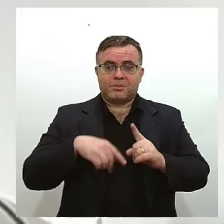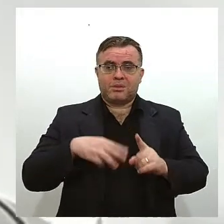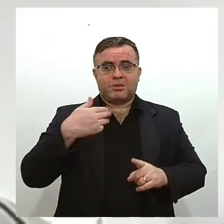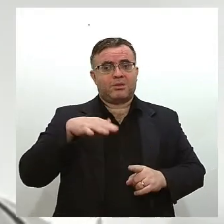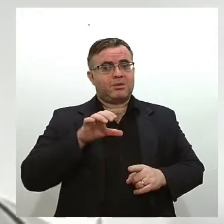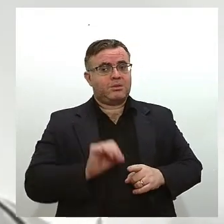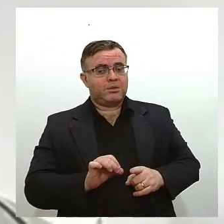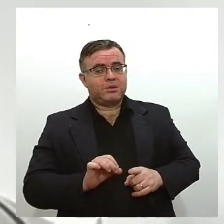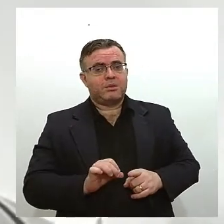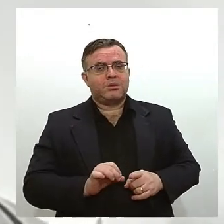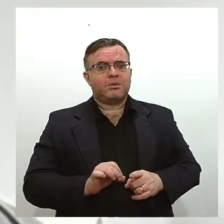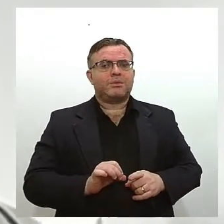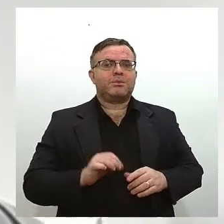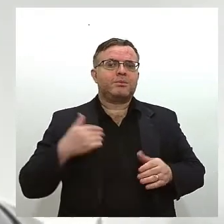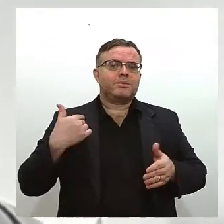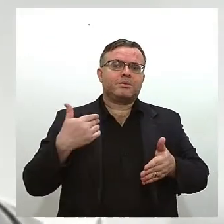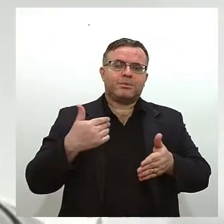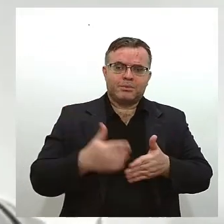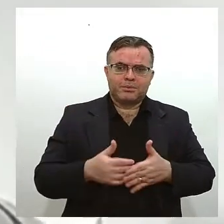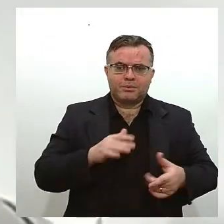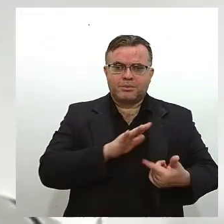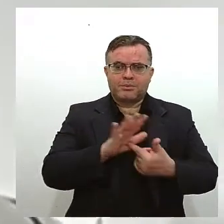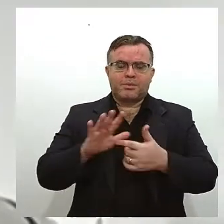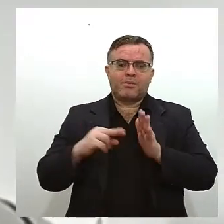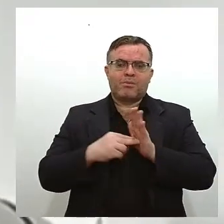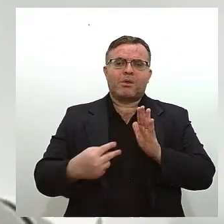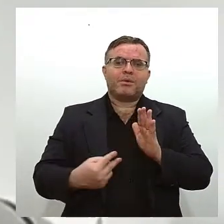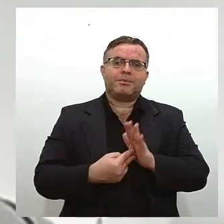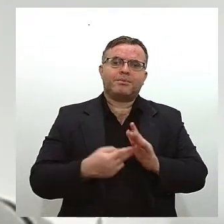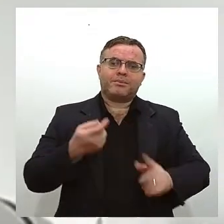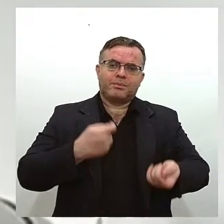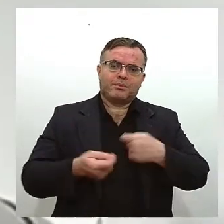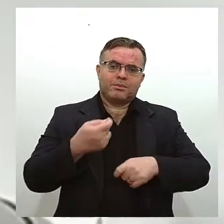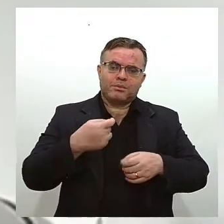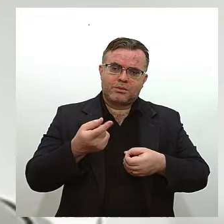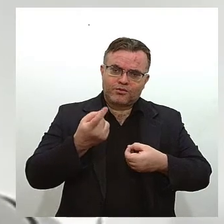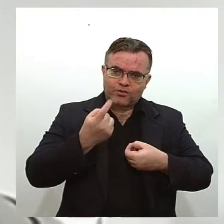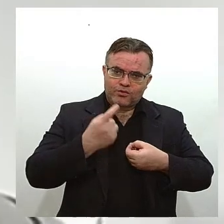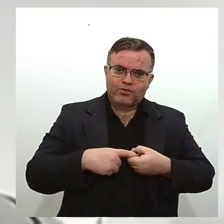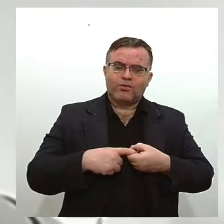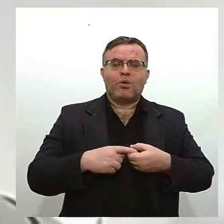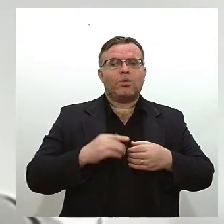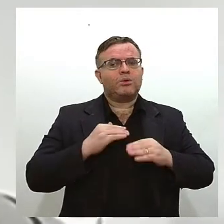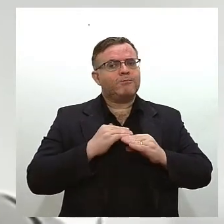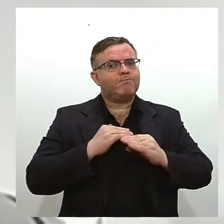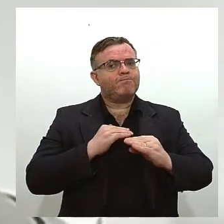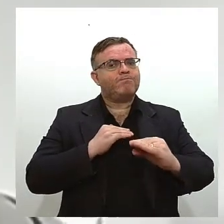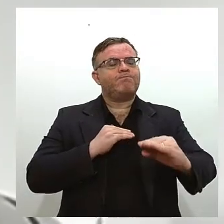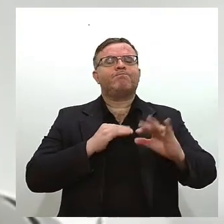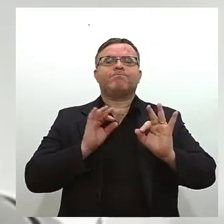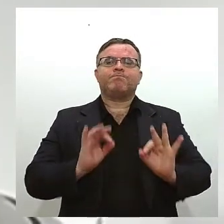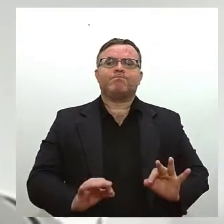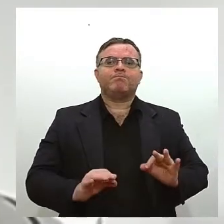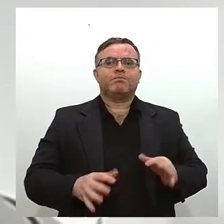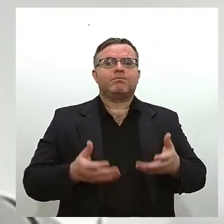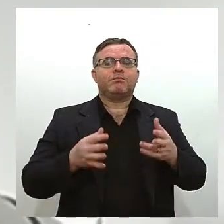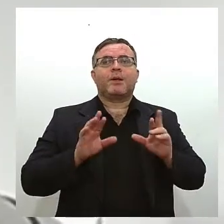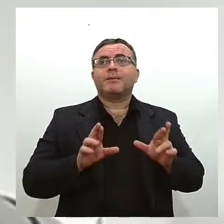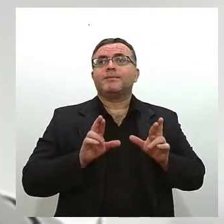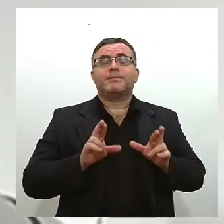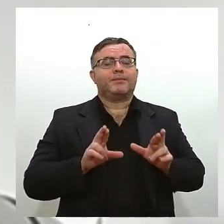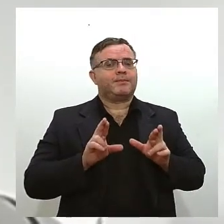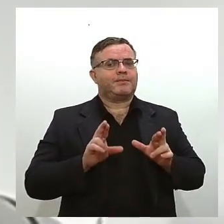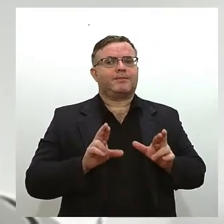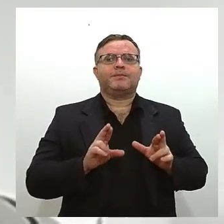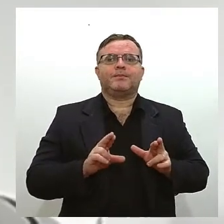isso significa que nossa economia está voltando a estabilizar a gente espera que com a